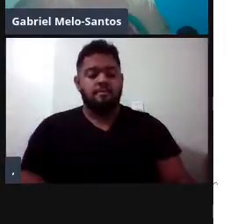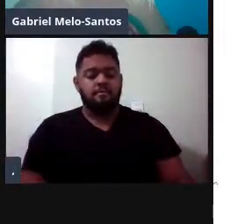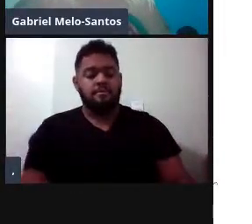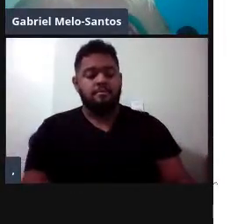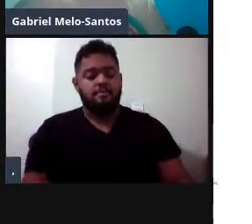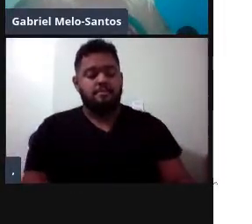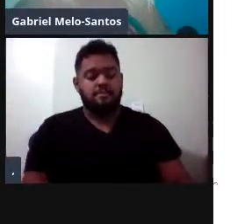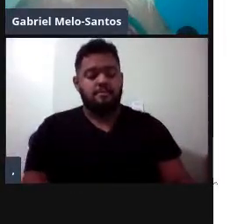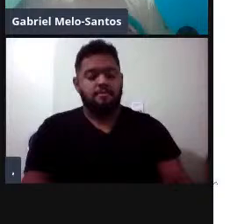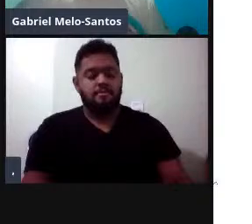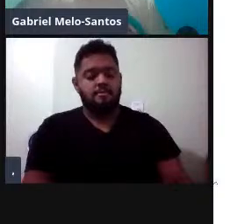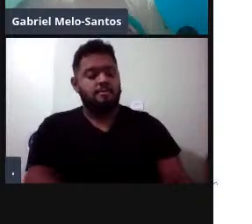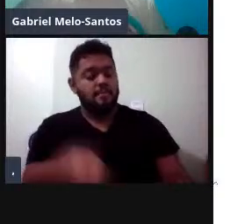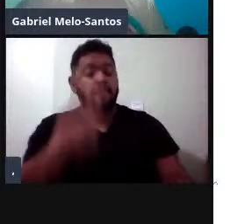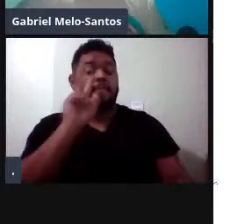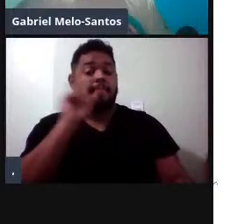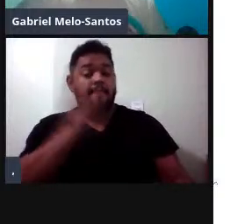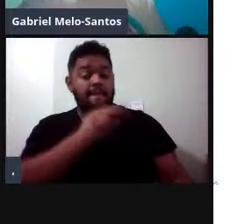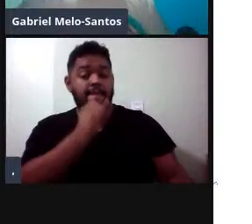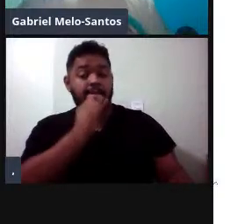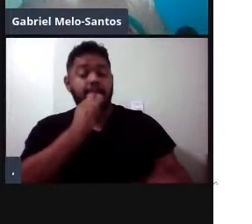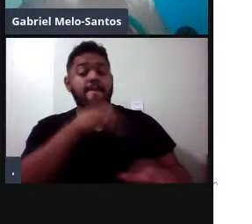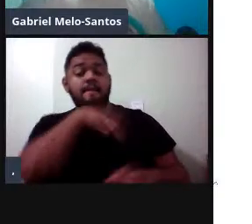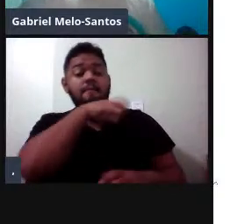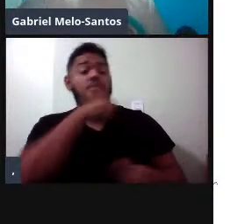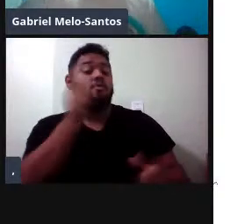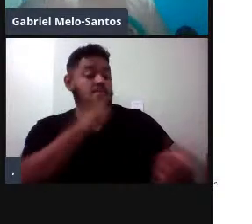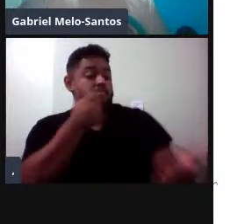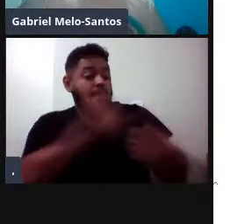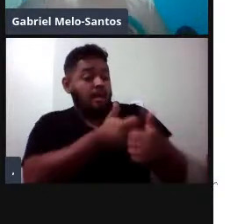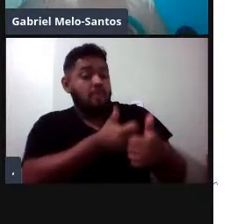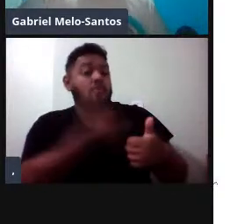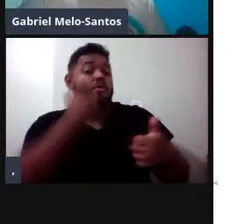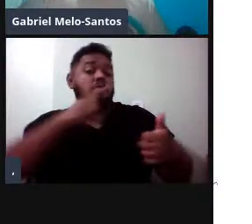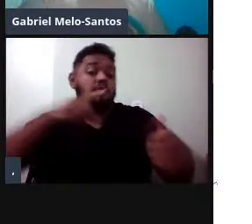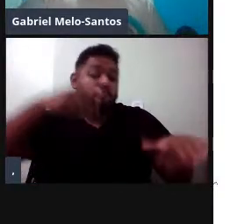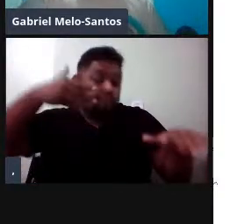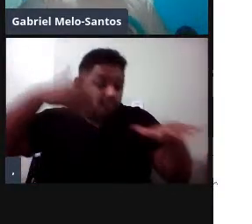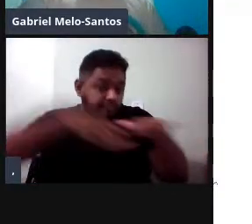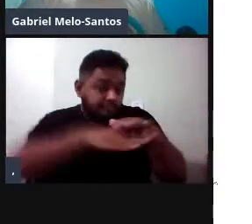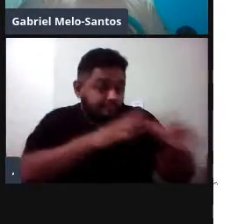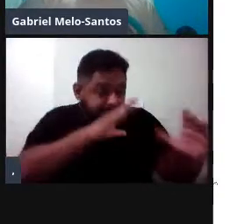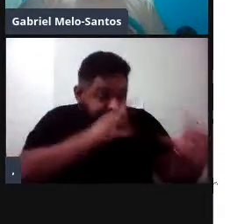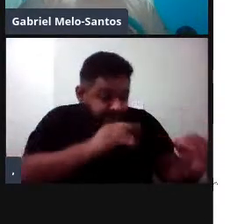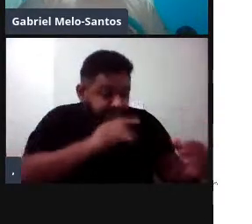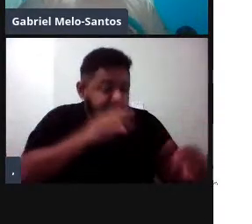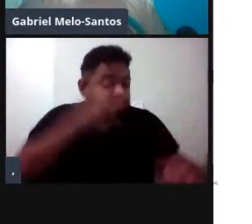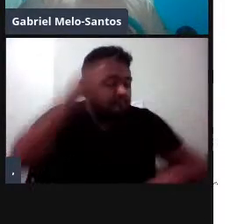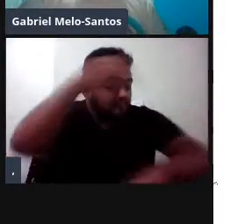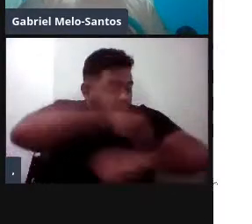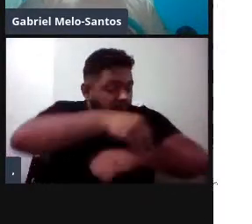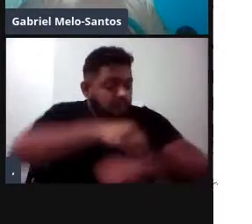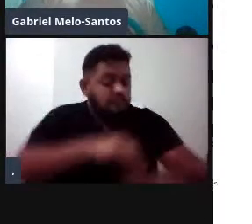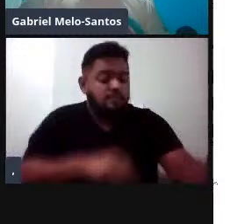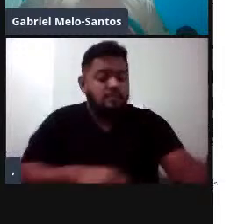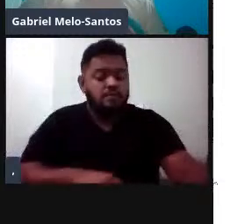E aí, vão ver, quando os animais se aproximavam, a gente conseguir entrar na água e botar e fixar as tags.